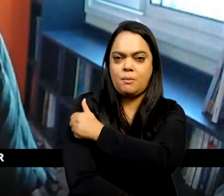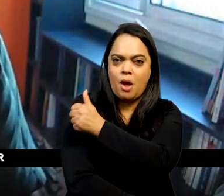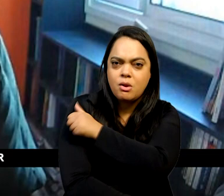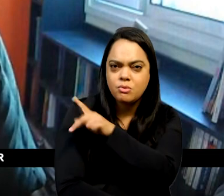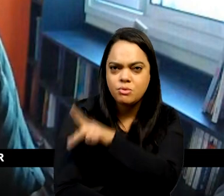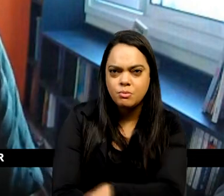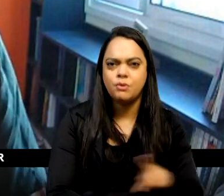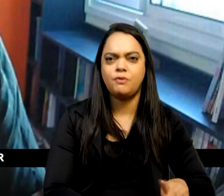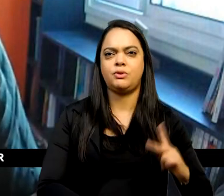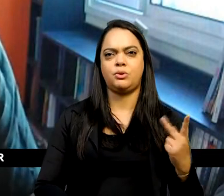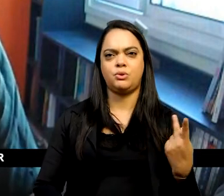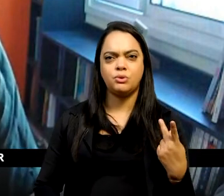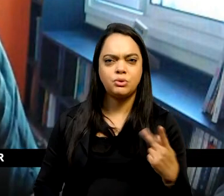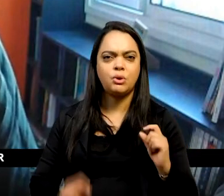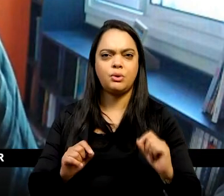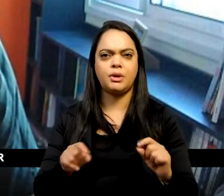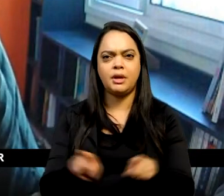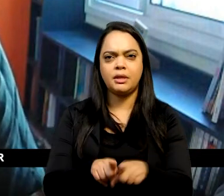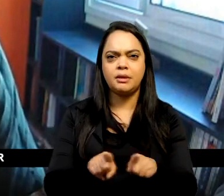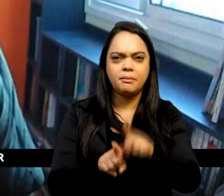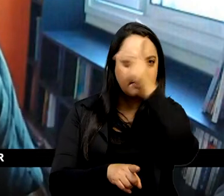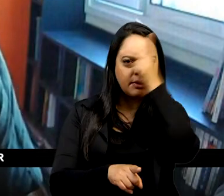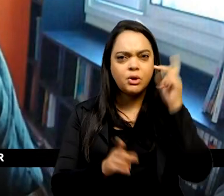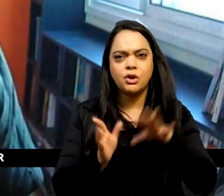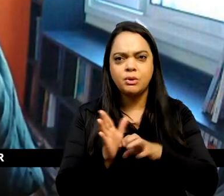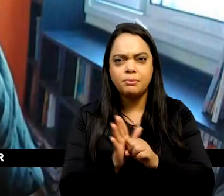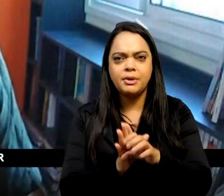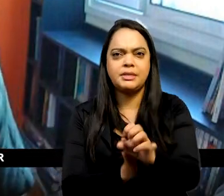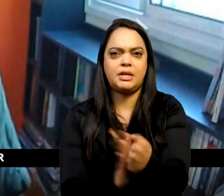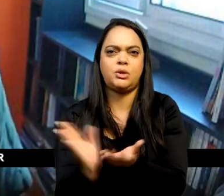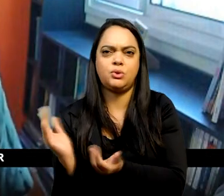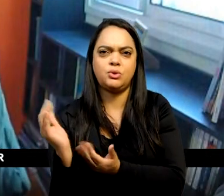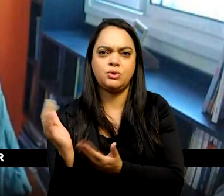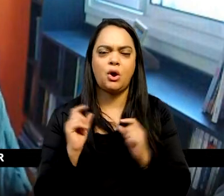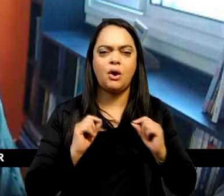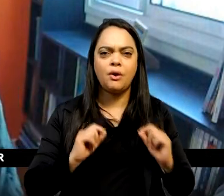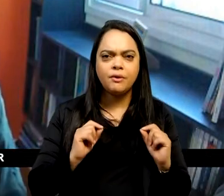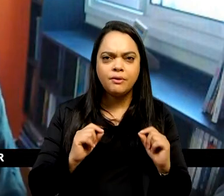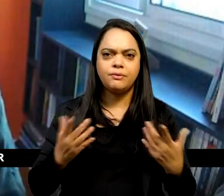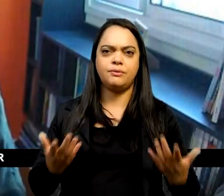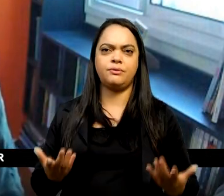de história, e mesmo um jovem pesquisador, tenha isso em mente, é muito mais fácil